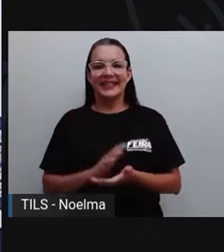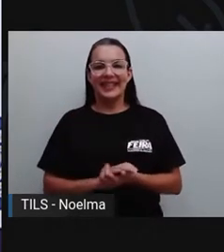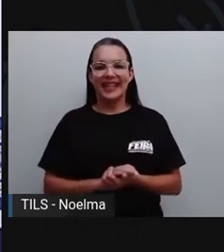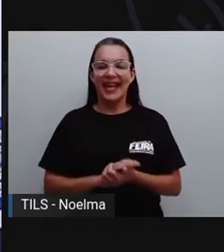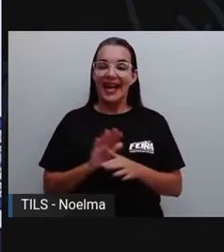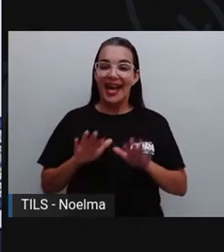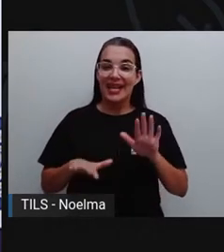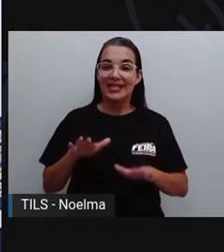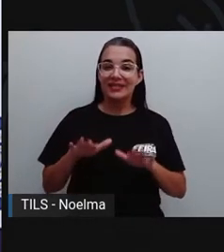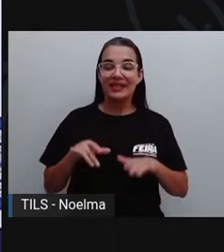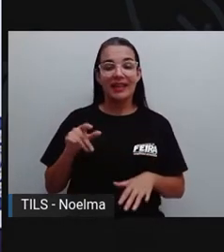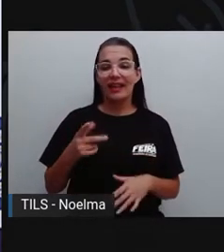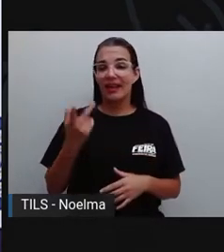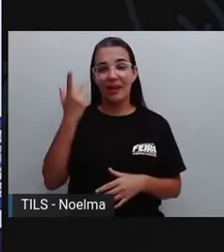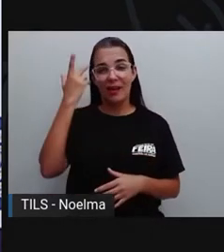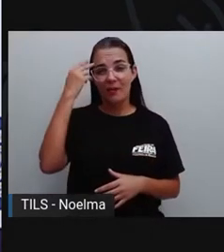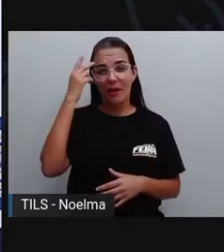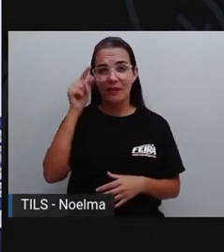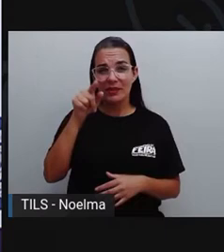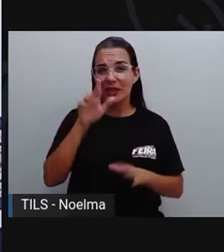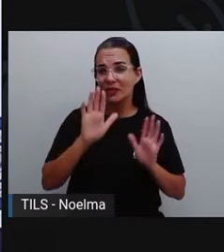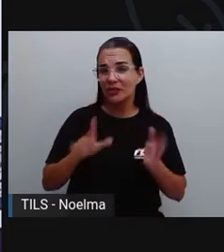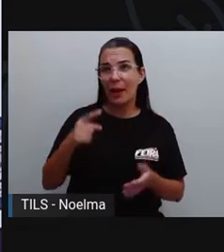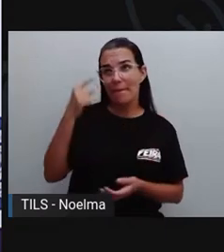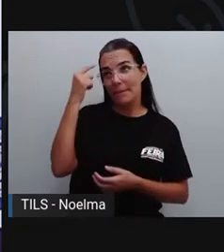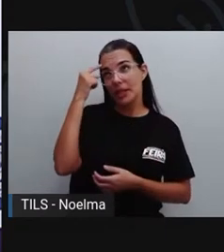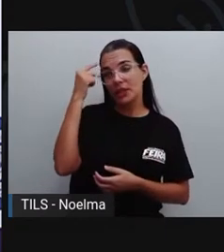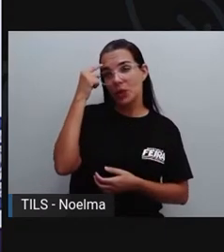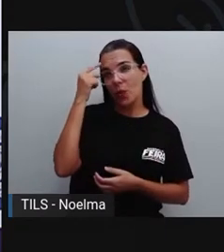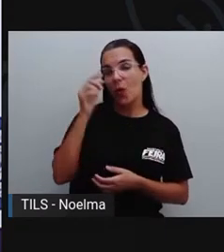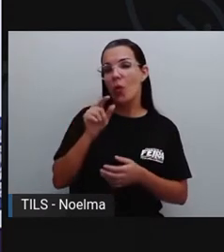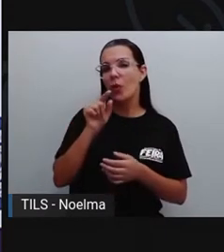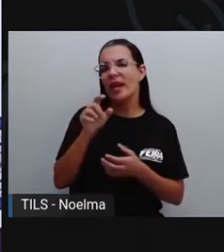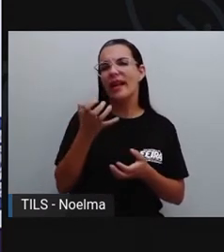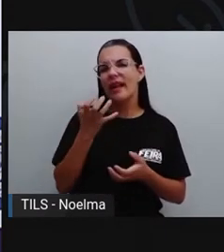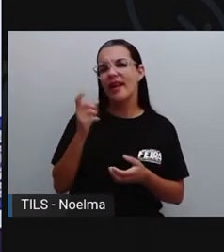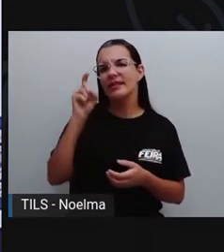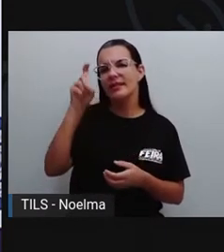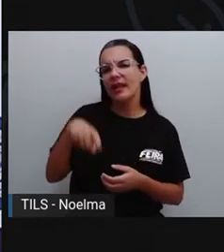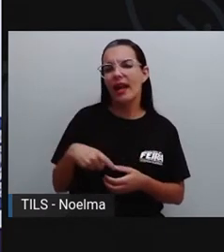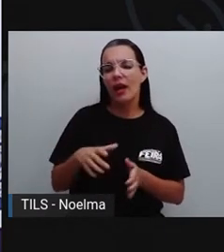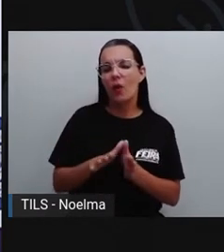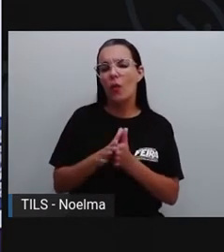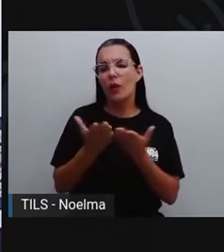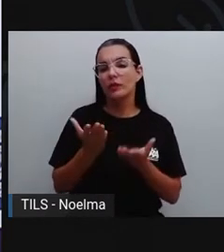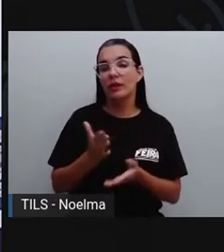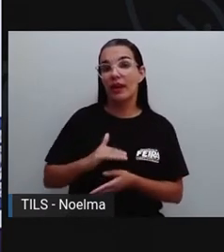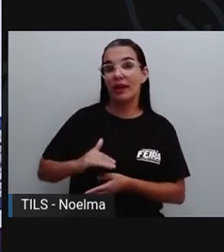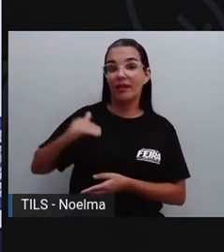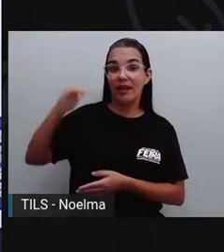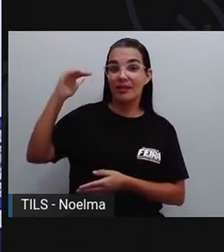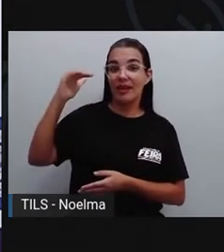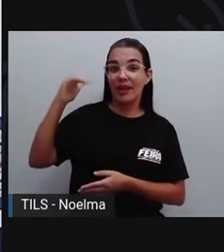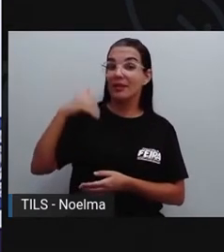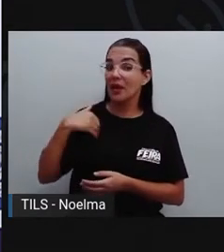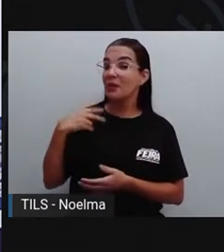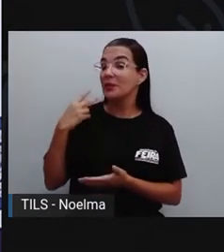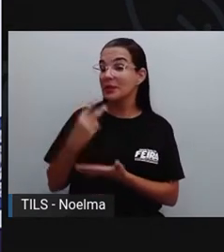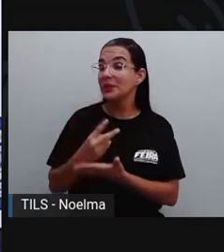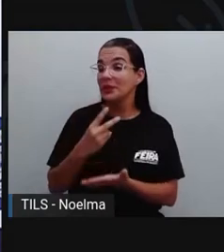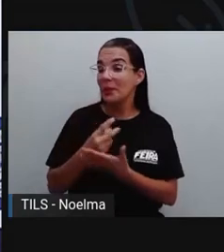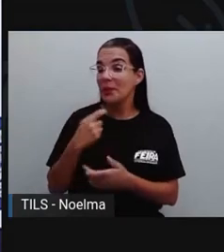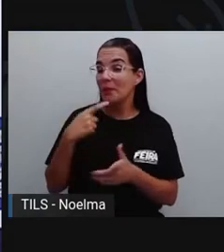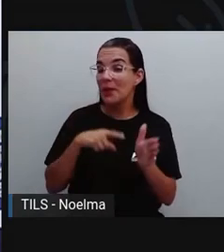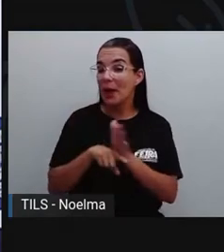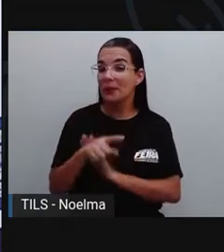Às vezes o professor perguntar, você já pensou aí no que é que vai querer ser quando crescer? Eu geralmente pergunto aos